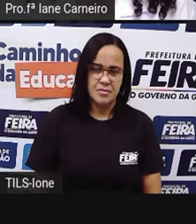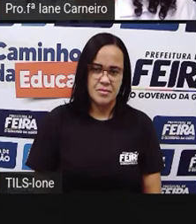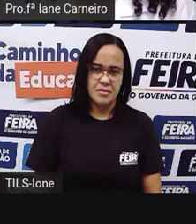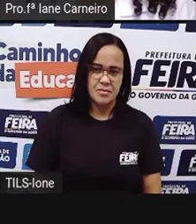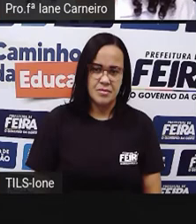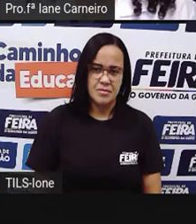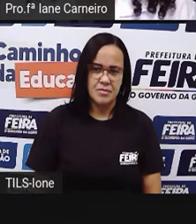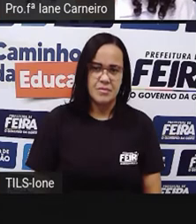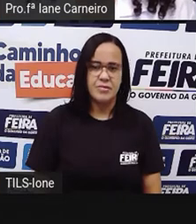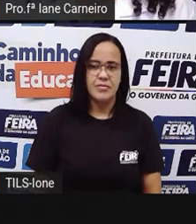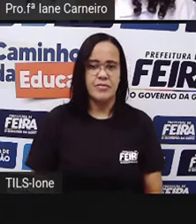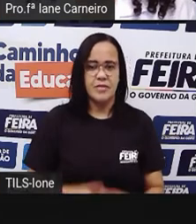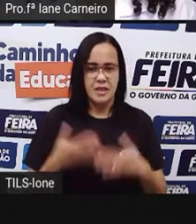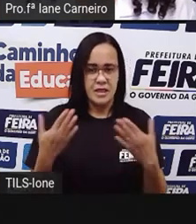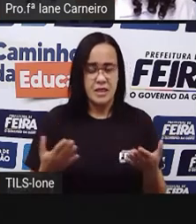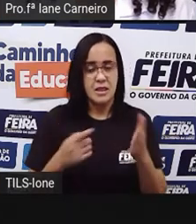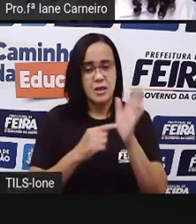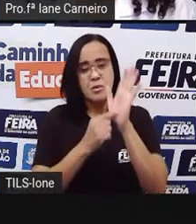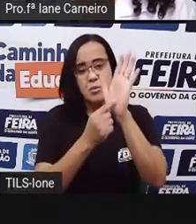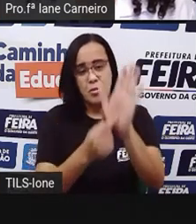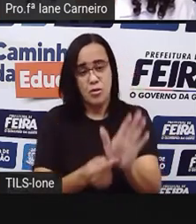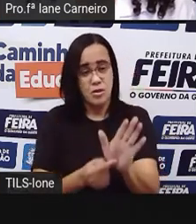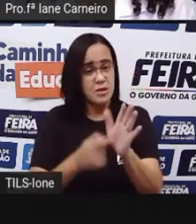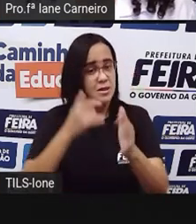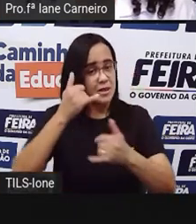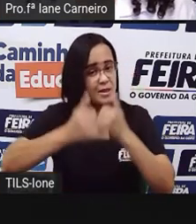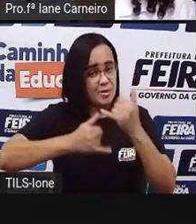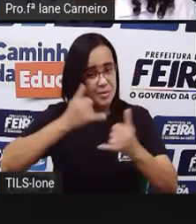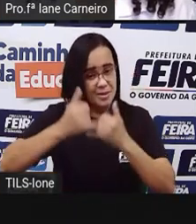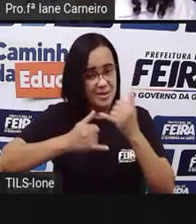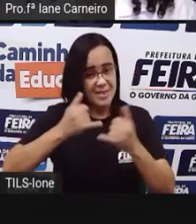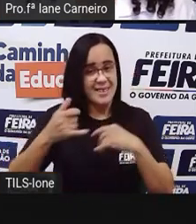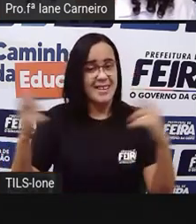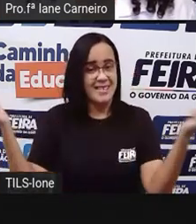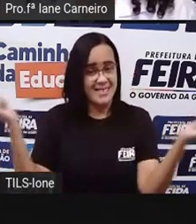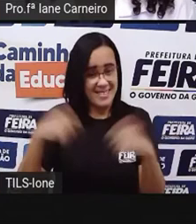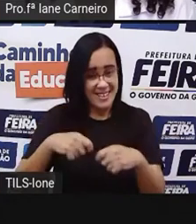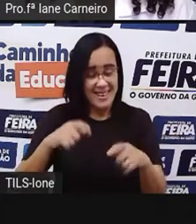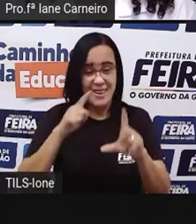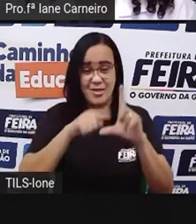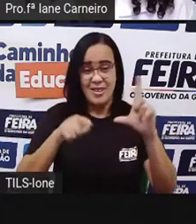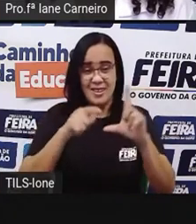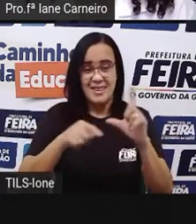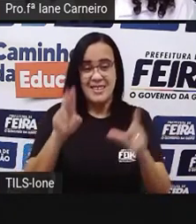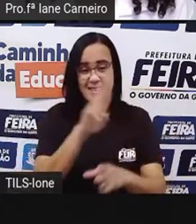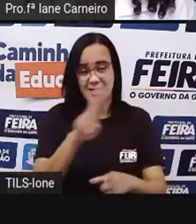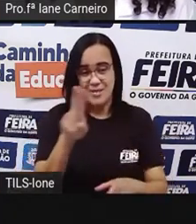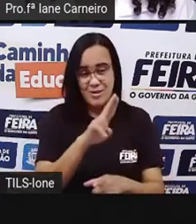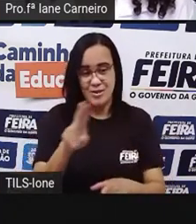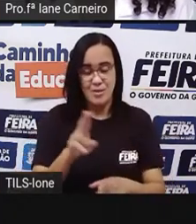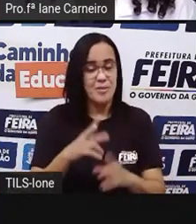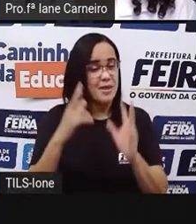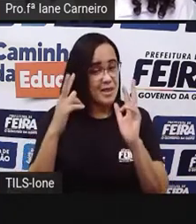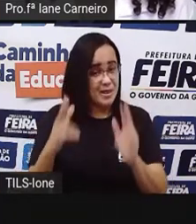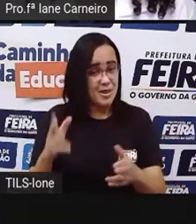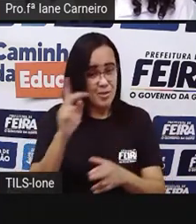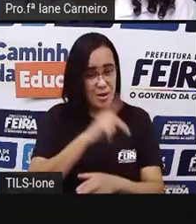Peraí que eu vou lhe mostrar como é que você pode brincar aí com as letras do seu nome. Como eu fazia quando eu era mais jovem. E.